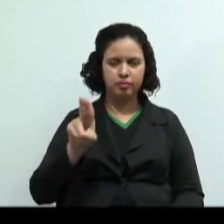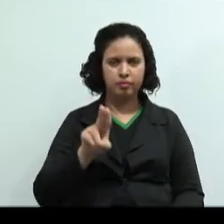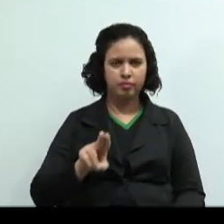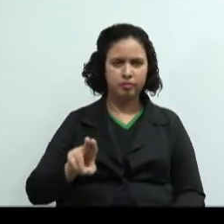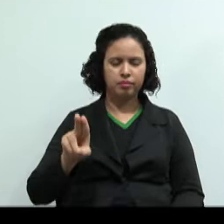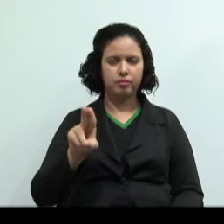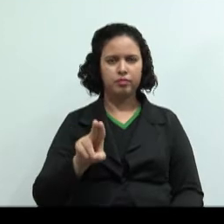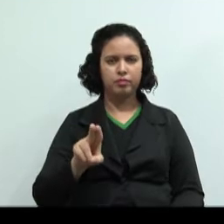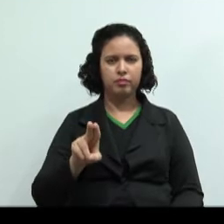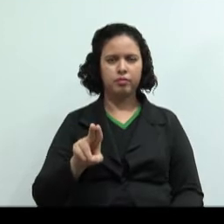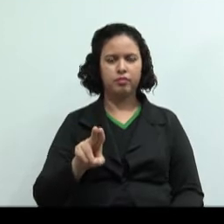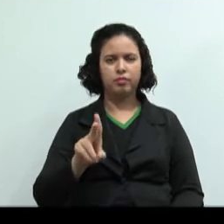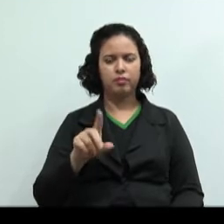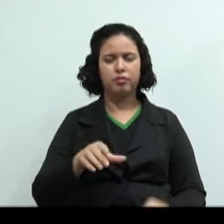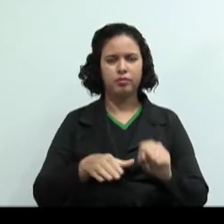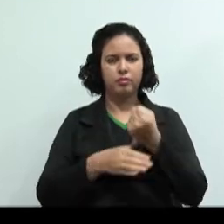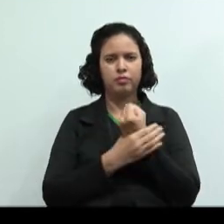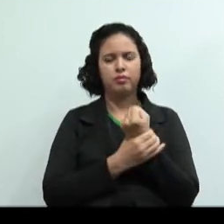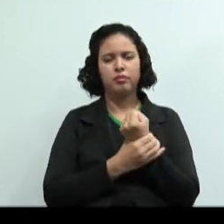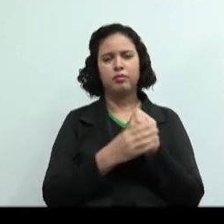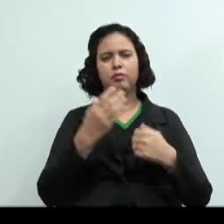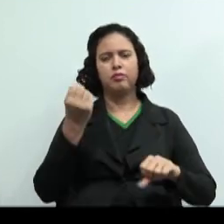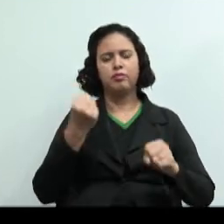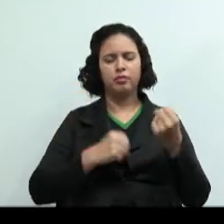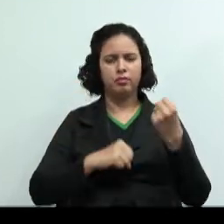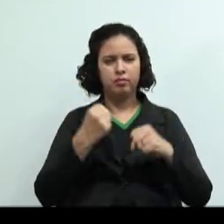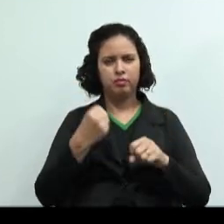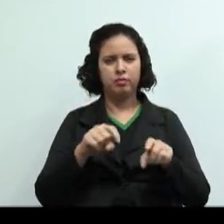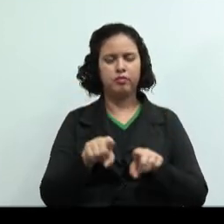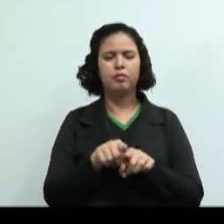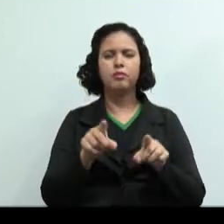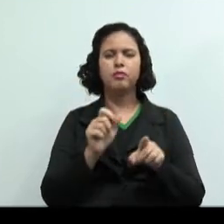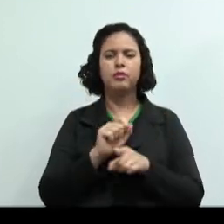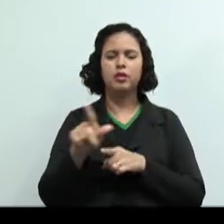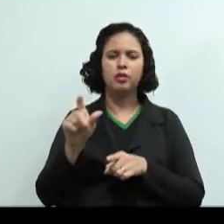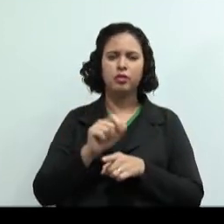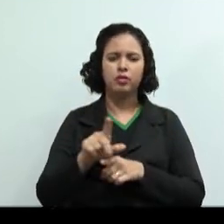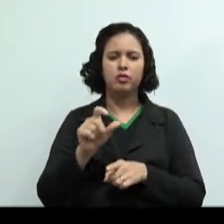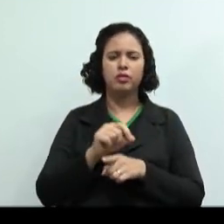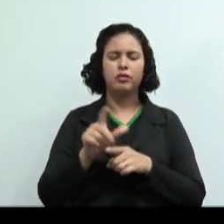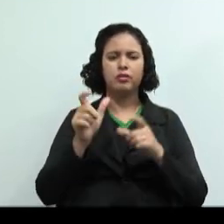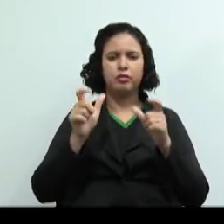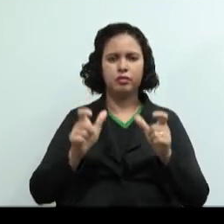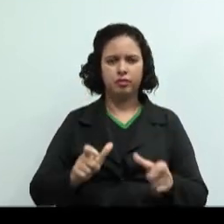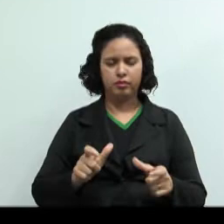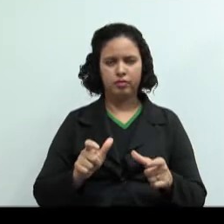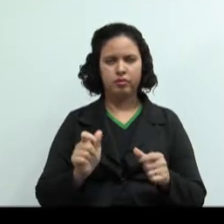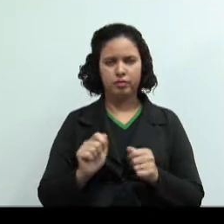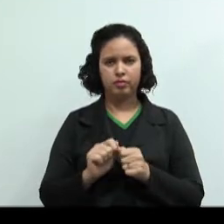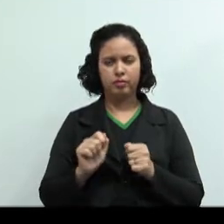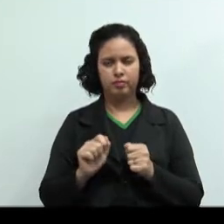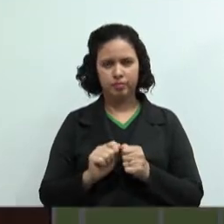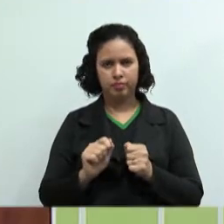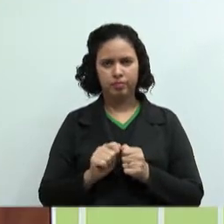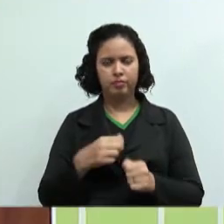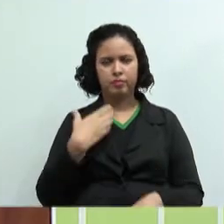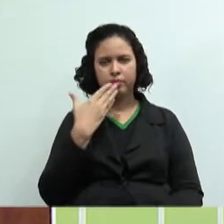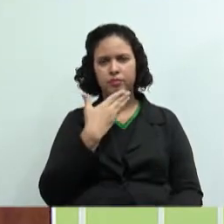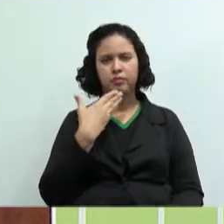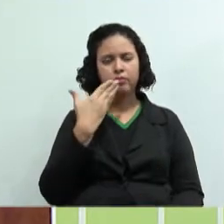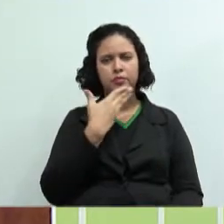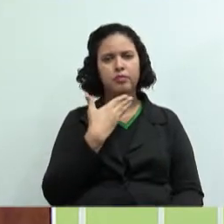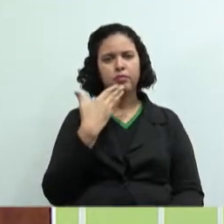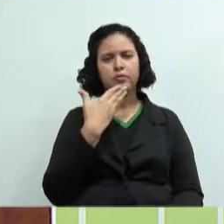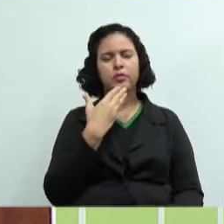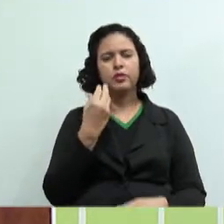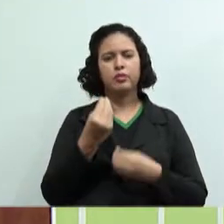colocamos aí seguro de fábrica, mas nós temos também aluguel do espaço onde eu vou produzir os meus doces. Então, como é